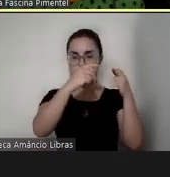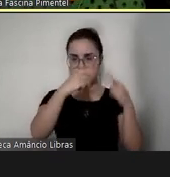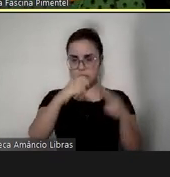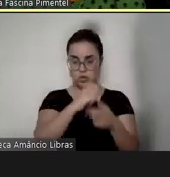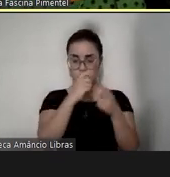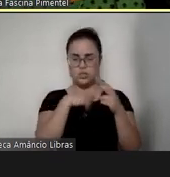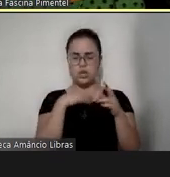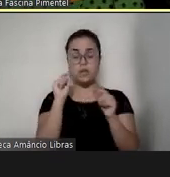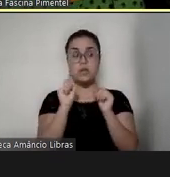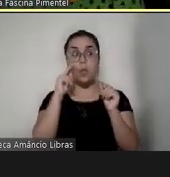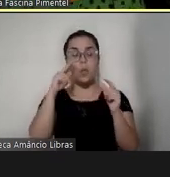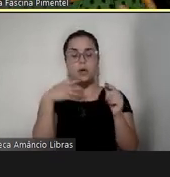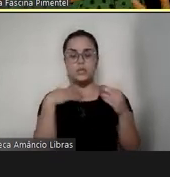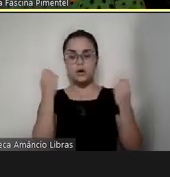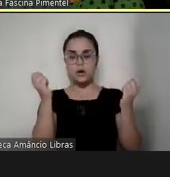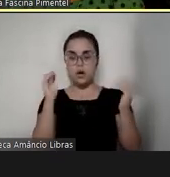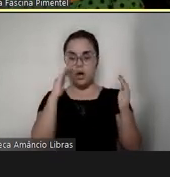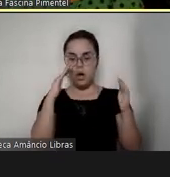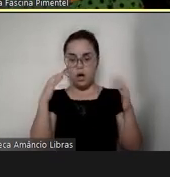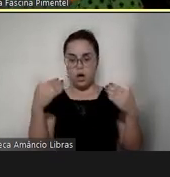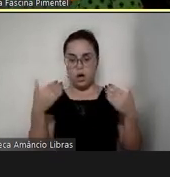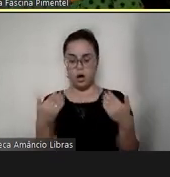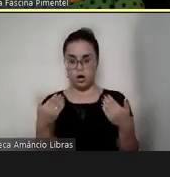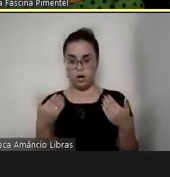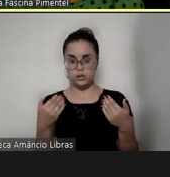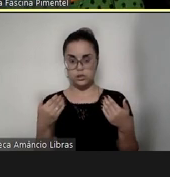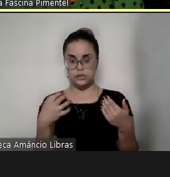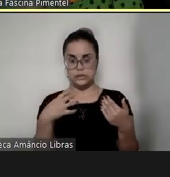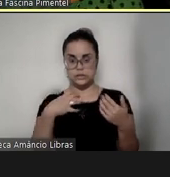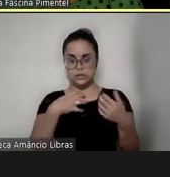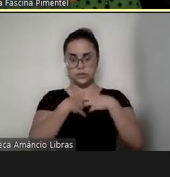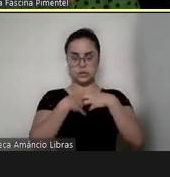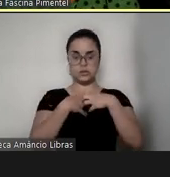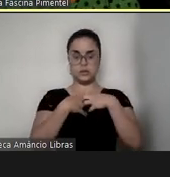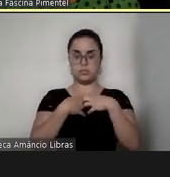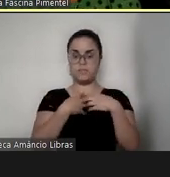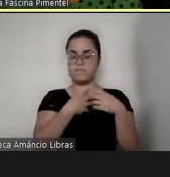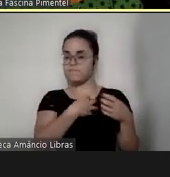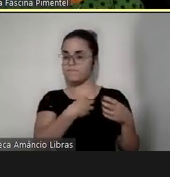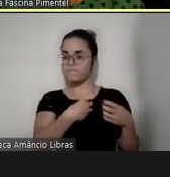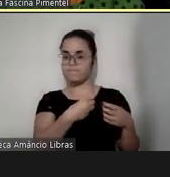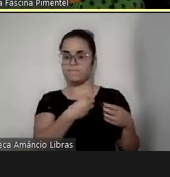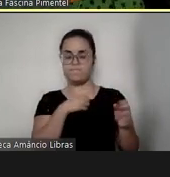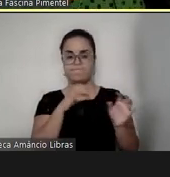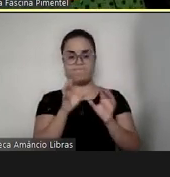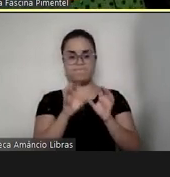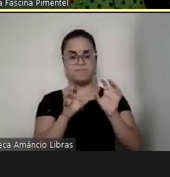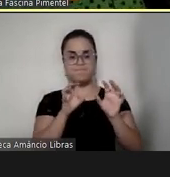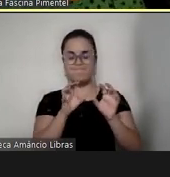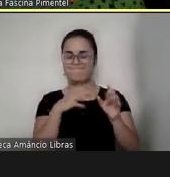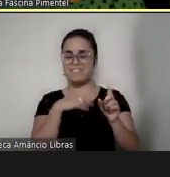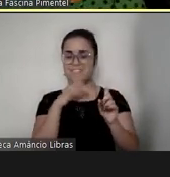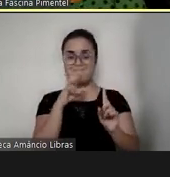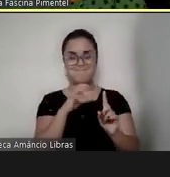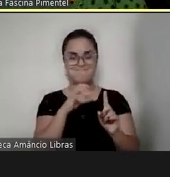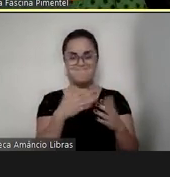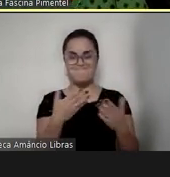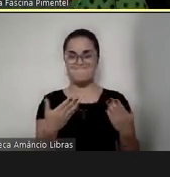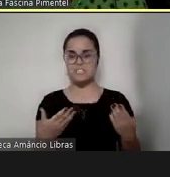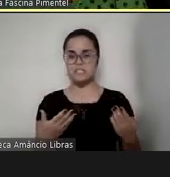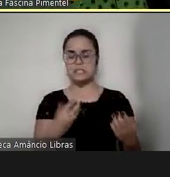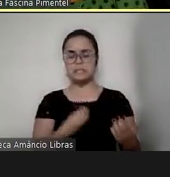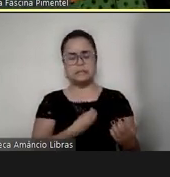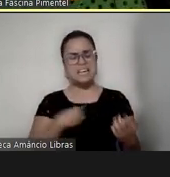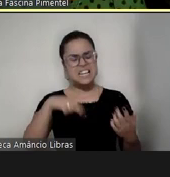aquilo seria impactante para a vida dela e para a nossa vida também. Então, nós passamos por